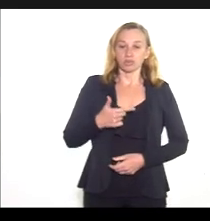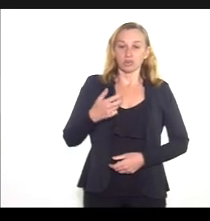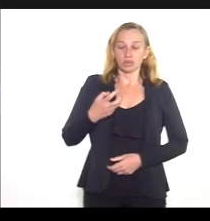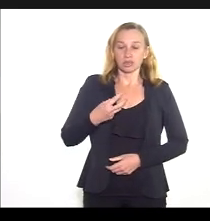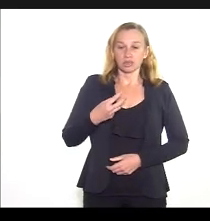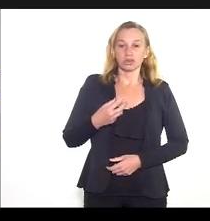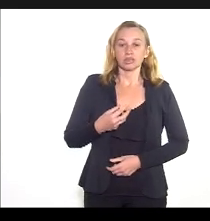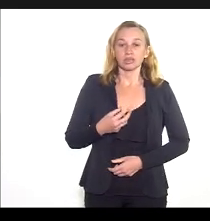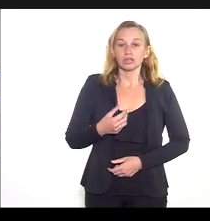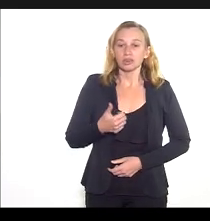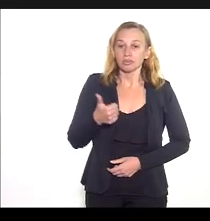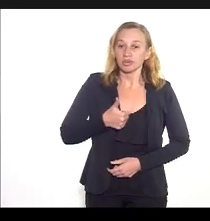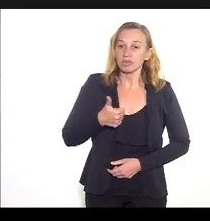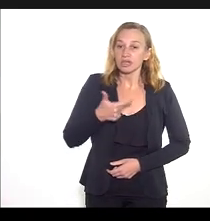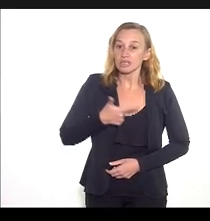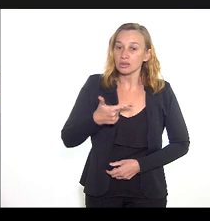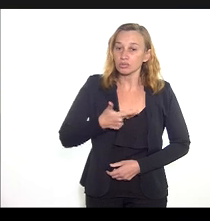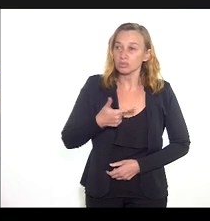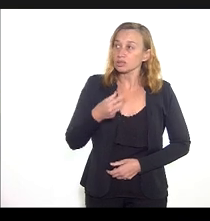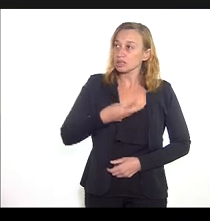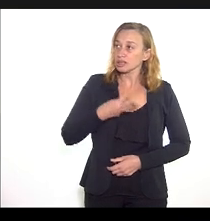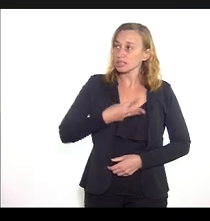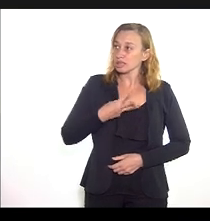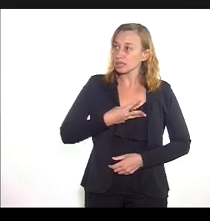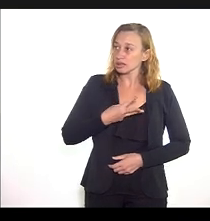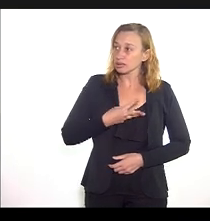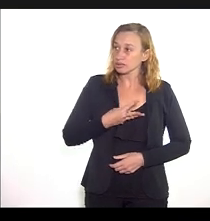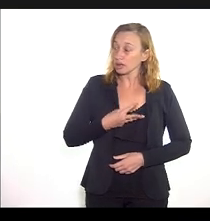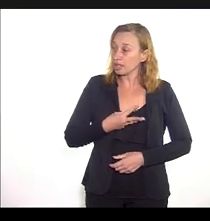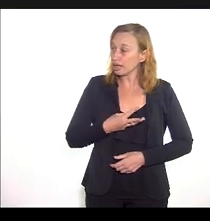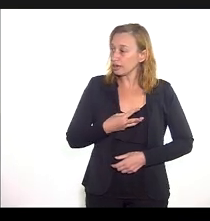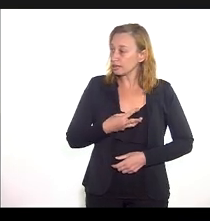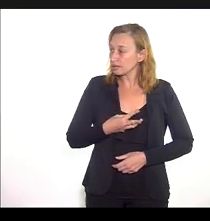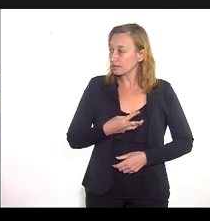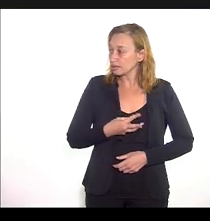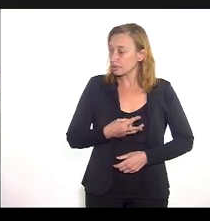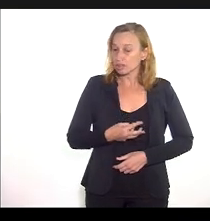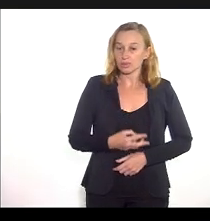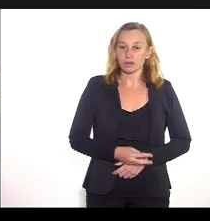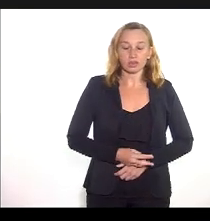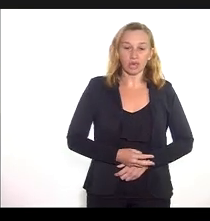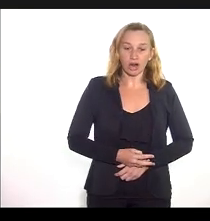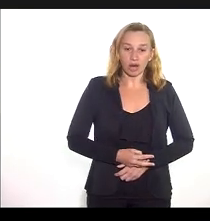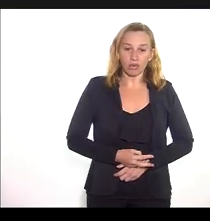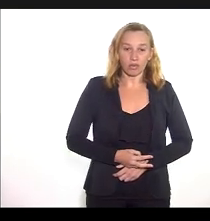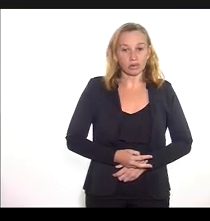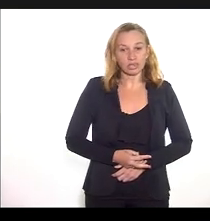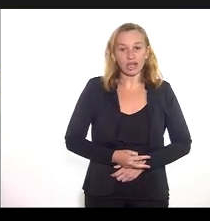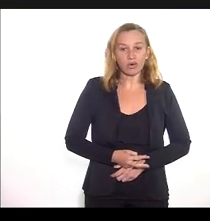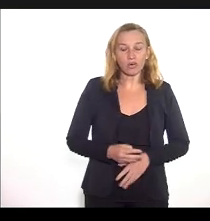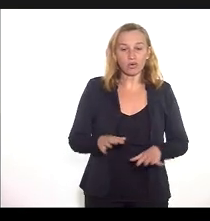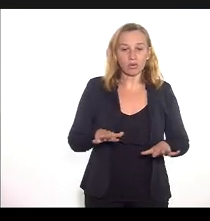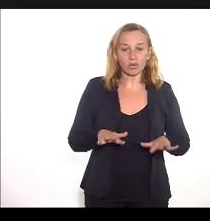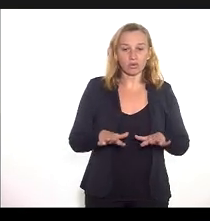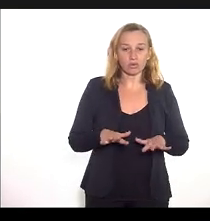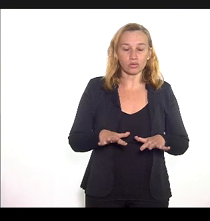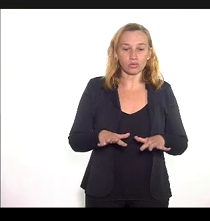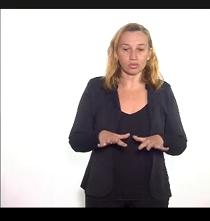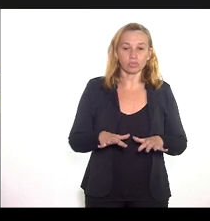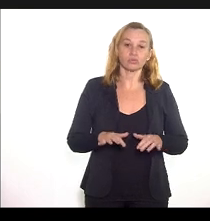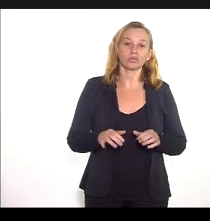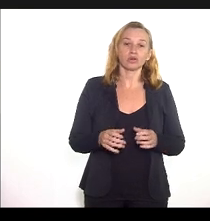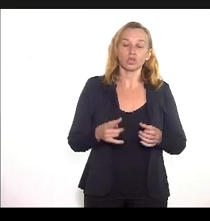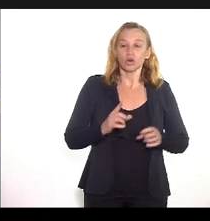com número de casos totais. No segundo gráfico, na primeira, na segunda e na terceira onda, o número de internação.